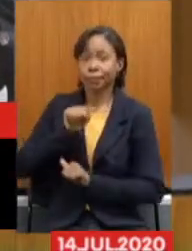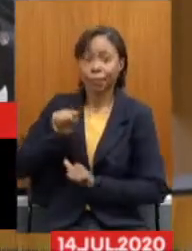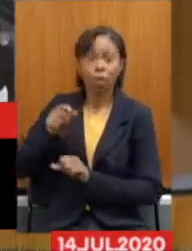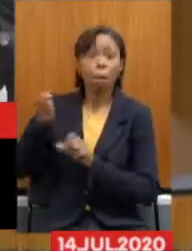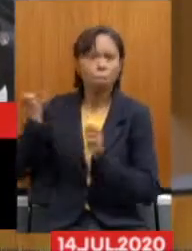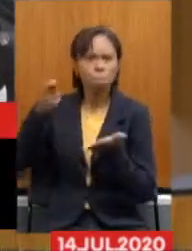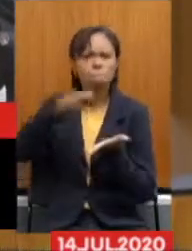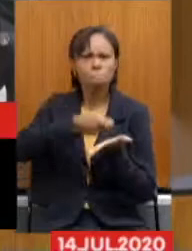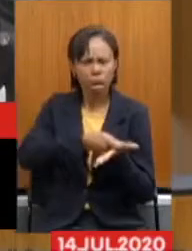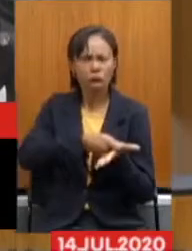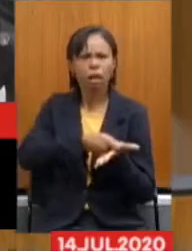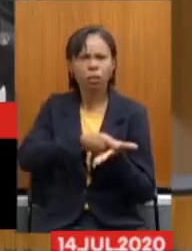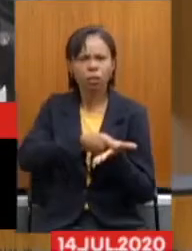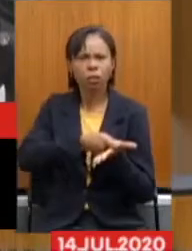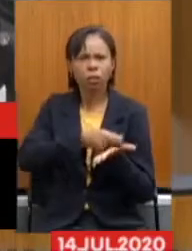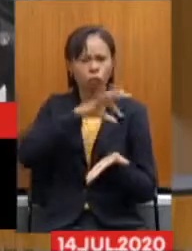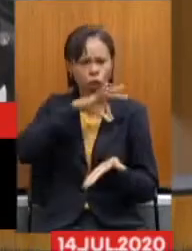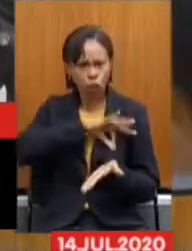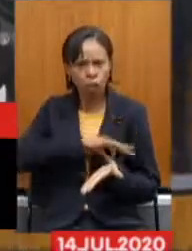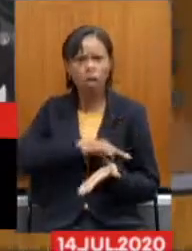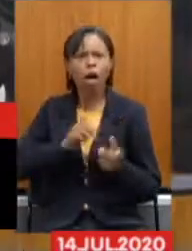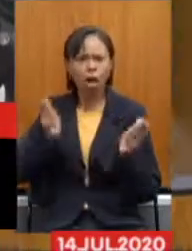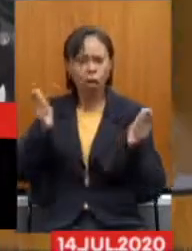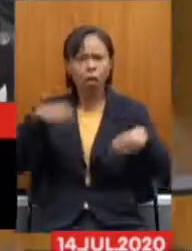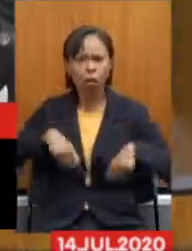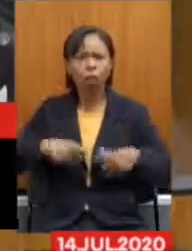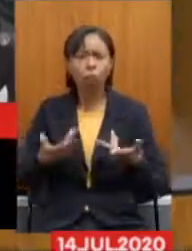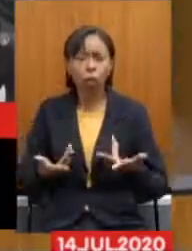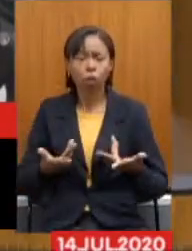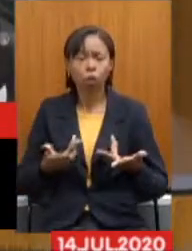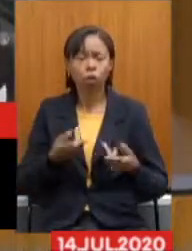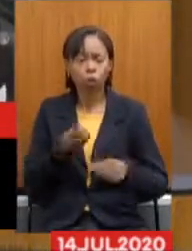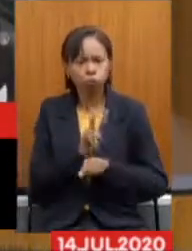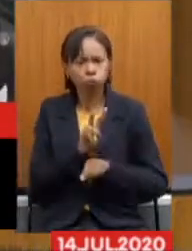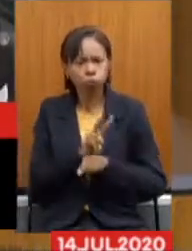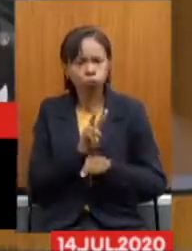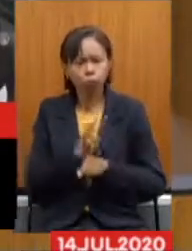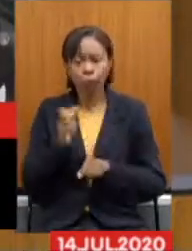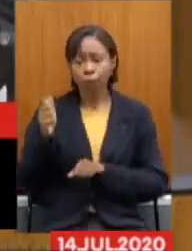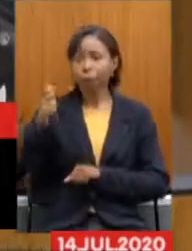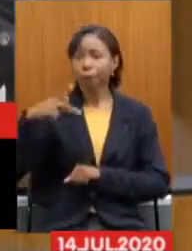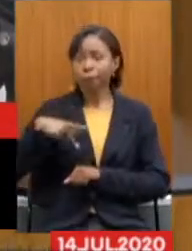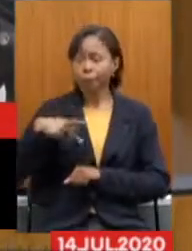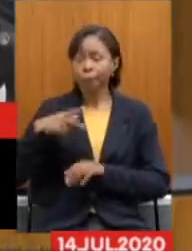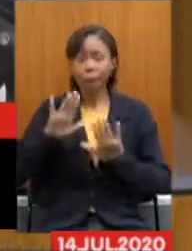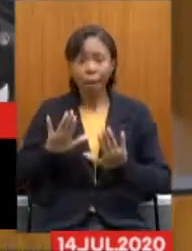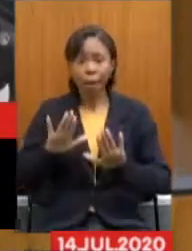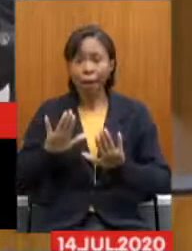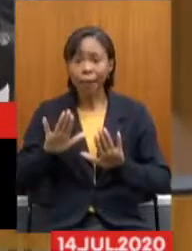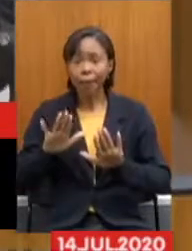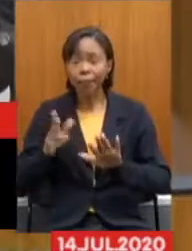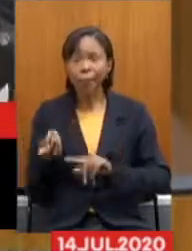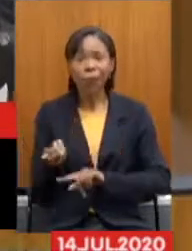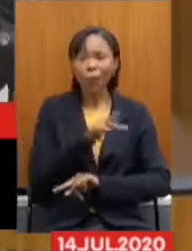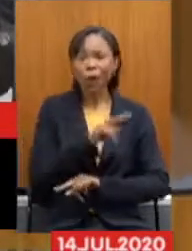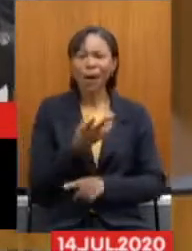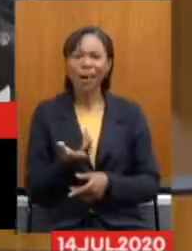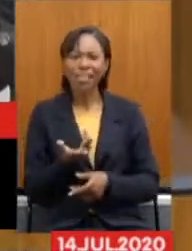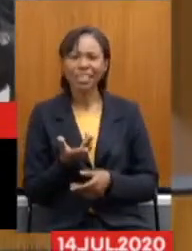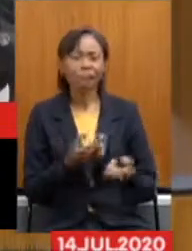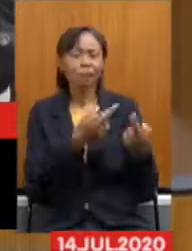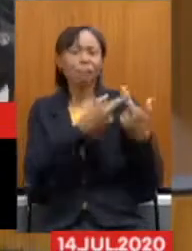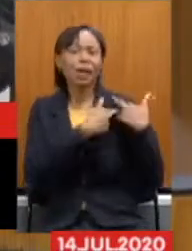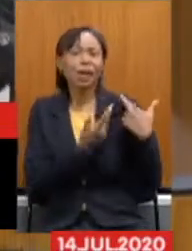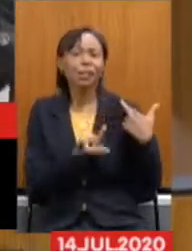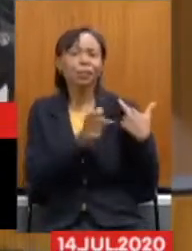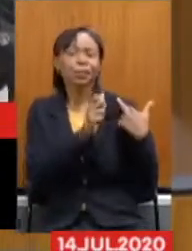duas Folhas mensais Integrais Do salário Provendo Proventos E aposentadoria Prefere jogar Nas costas Do deputado A conta